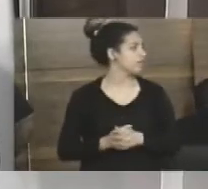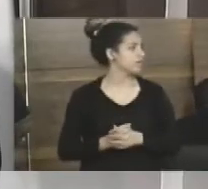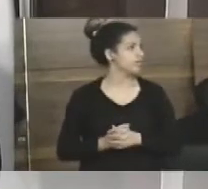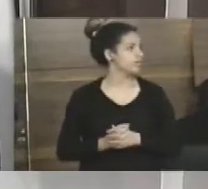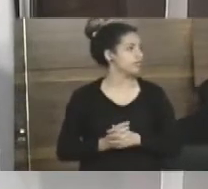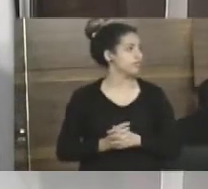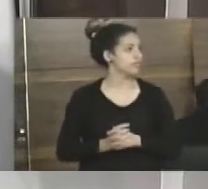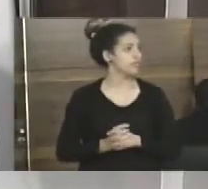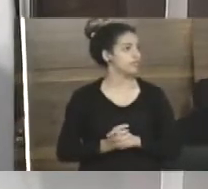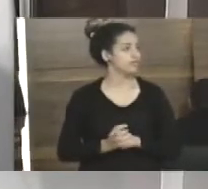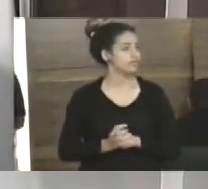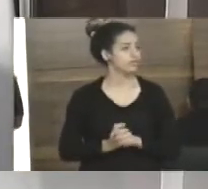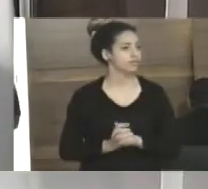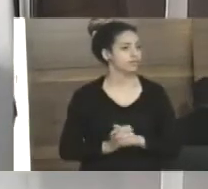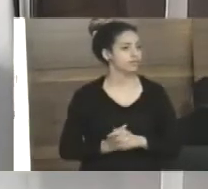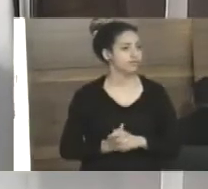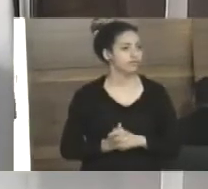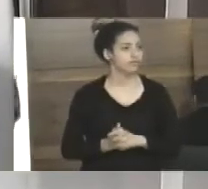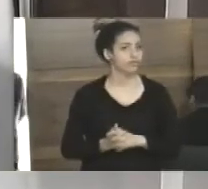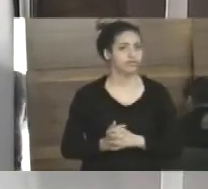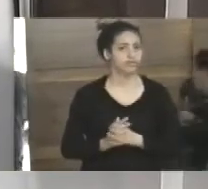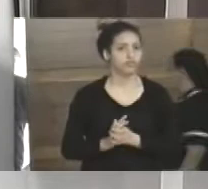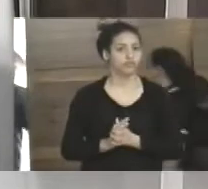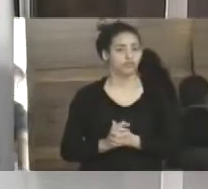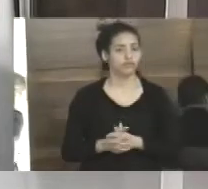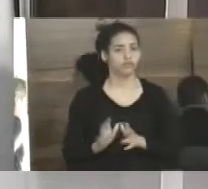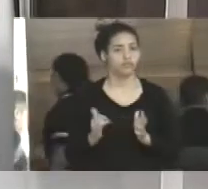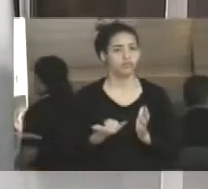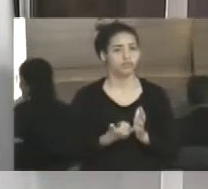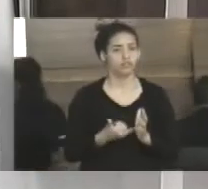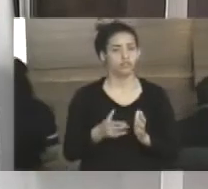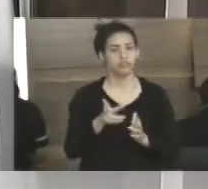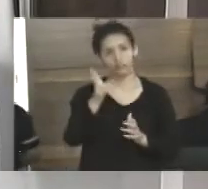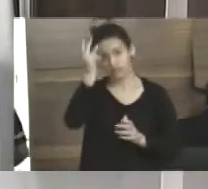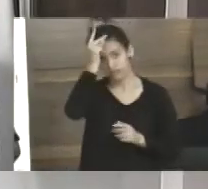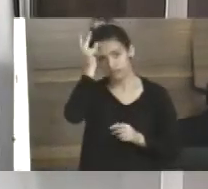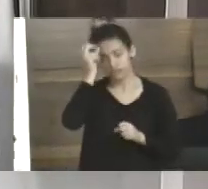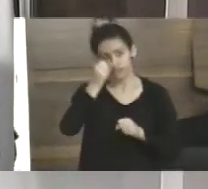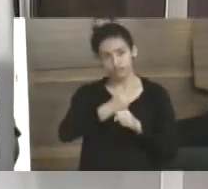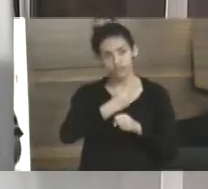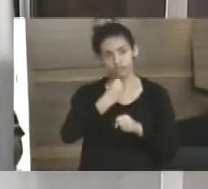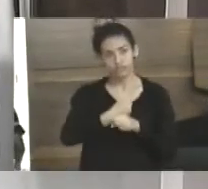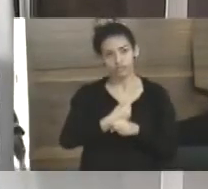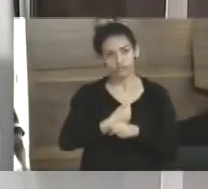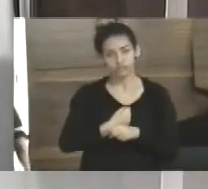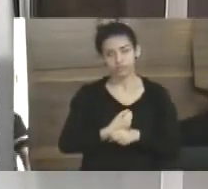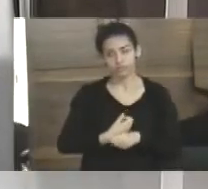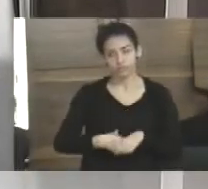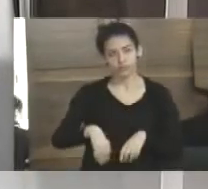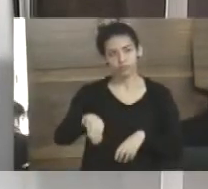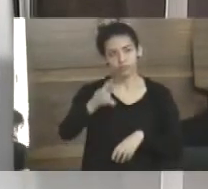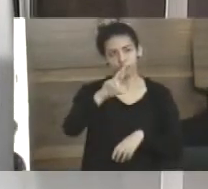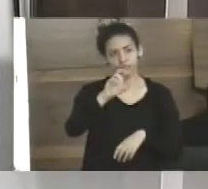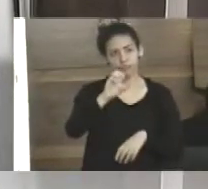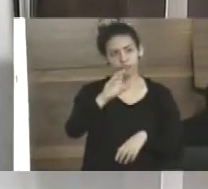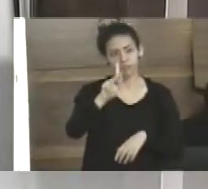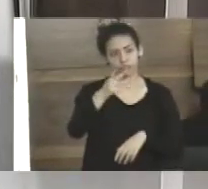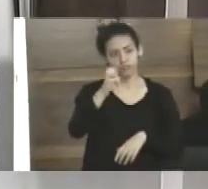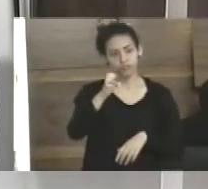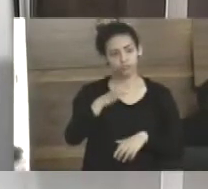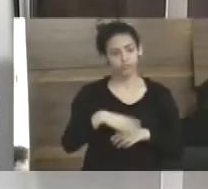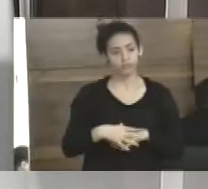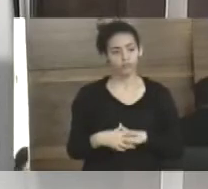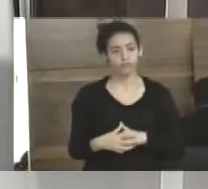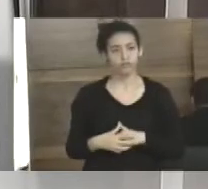mais três indicações minhas. Indicar o prefeito municipal a construção de uma creche municipal